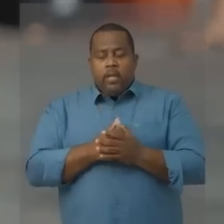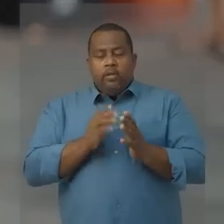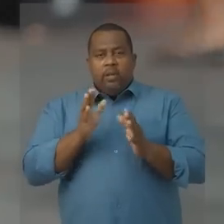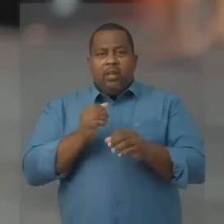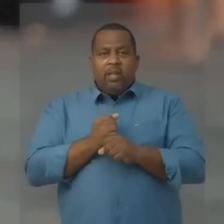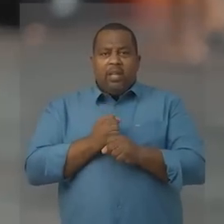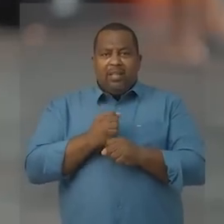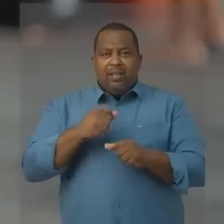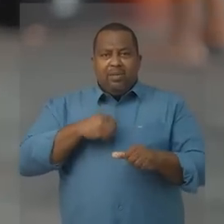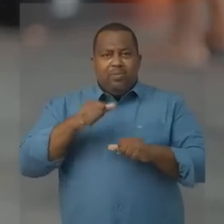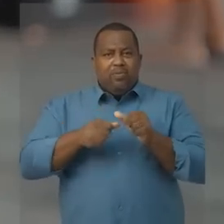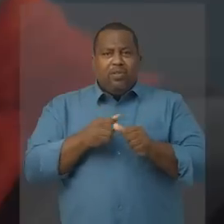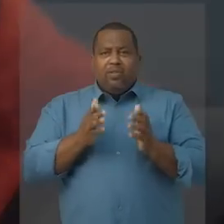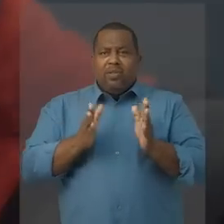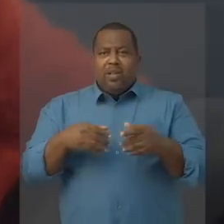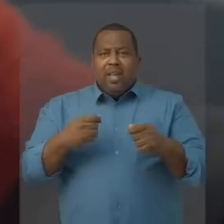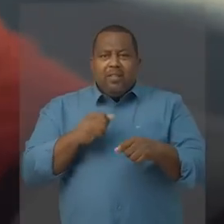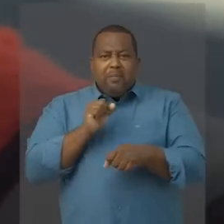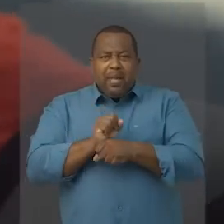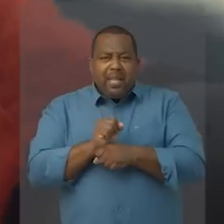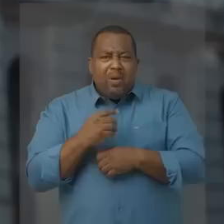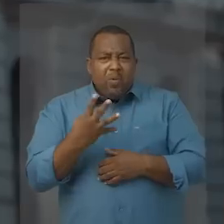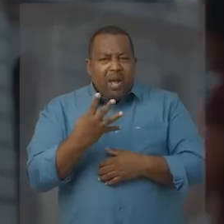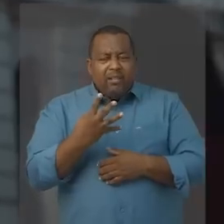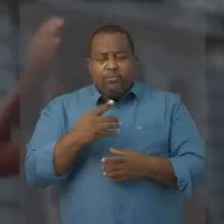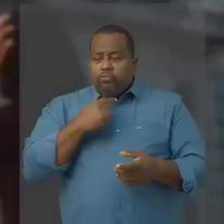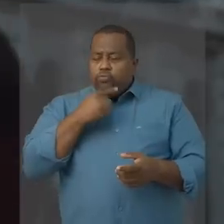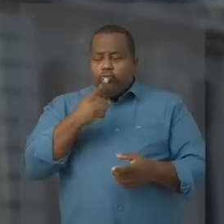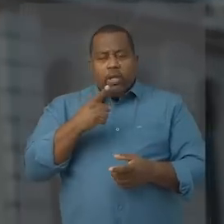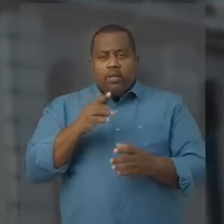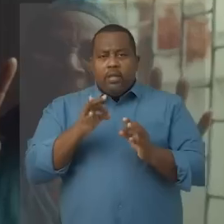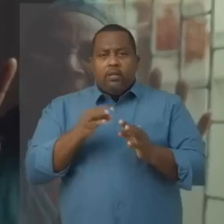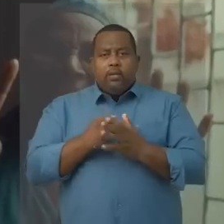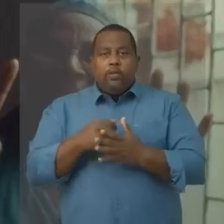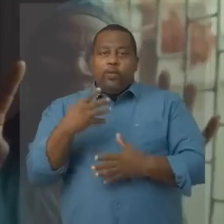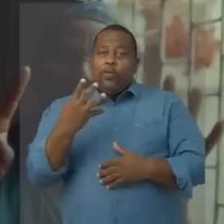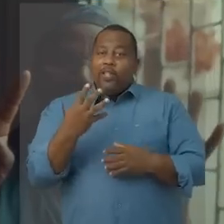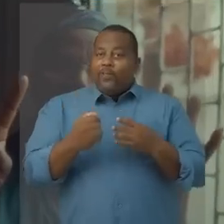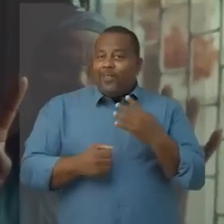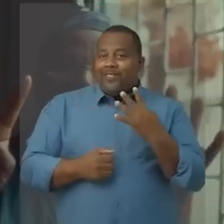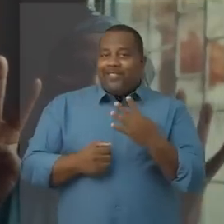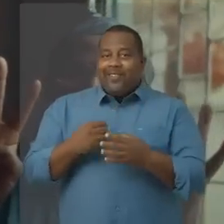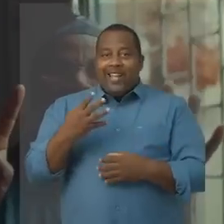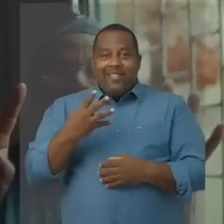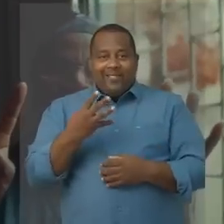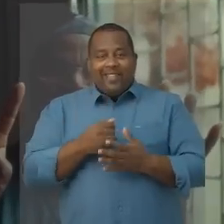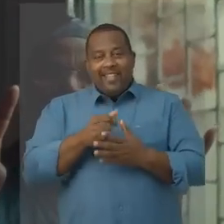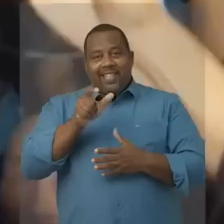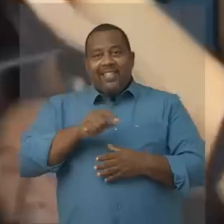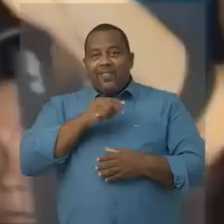anos para fazer, não fez. Mudança já. Esperar mais quatro? Com certeza não dá mais, não. 44. 44.